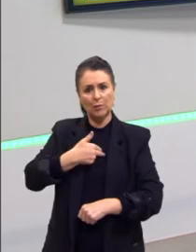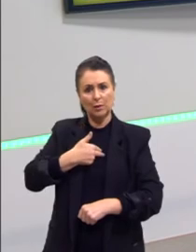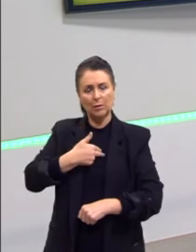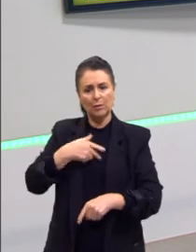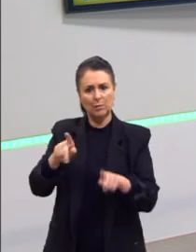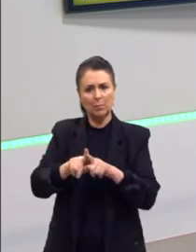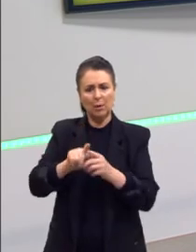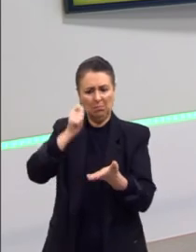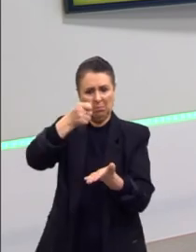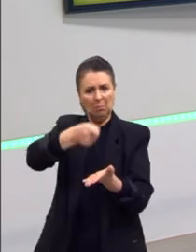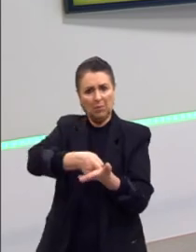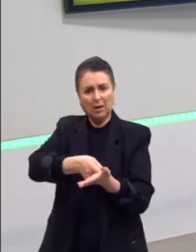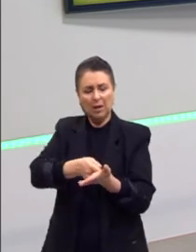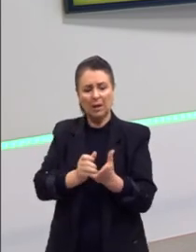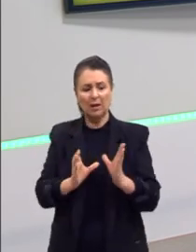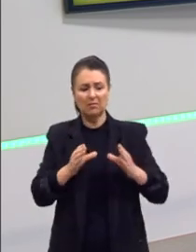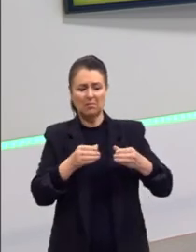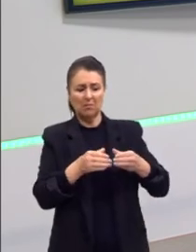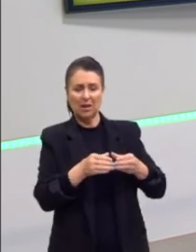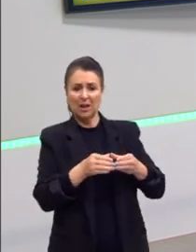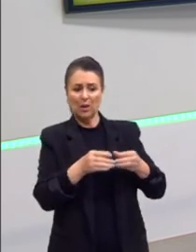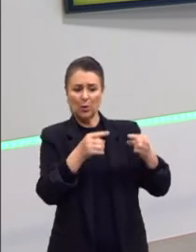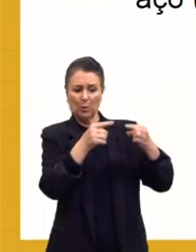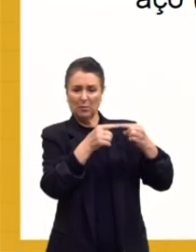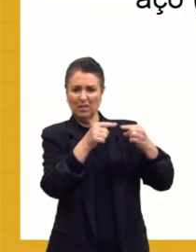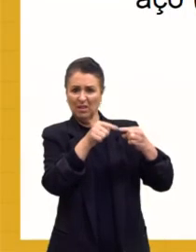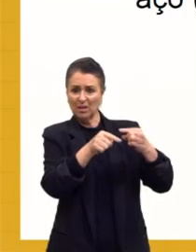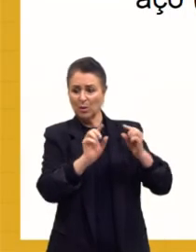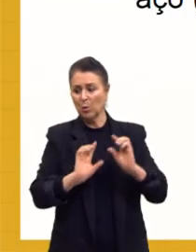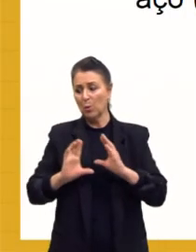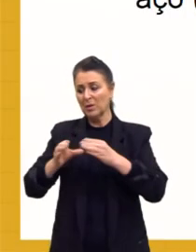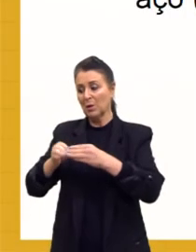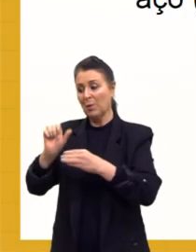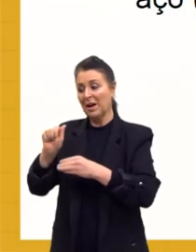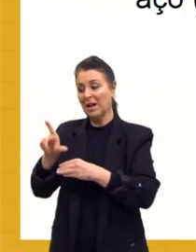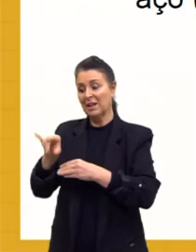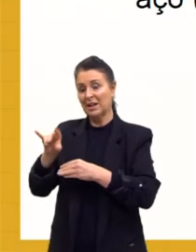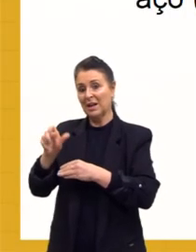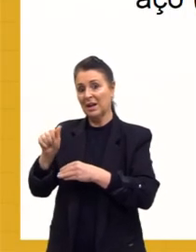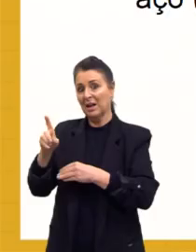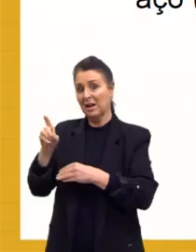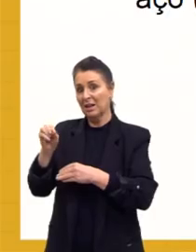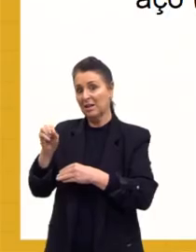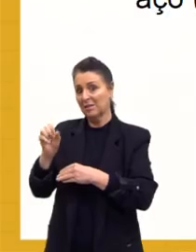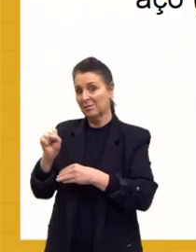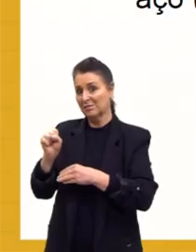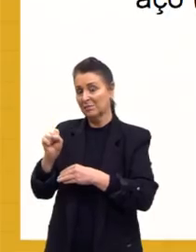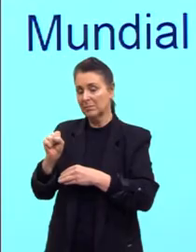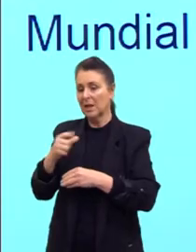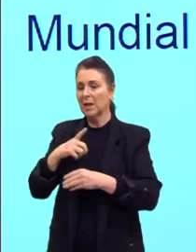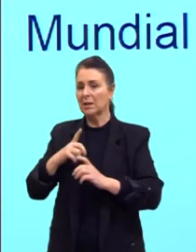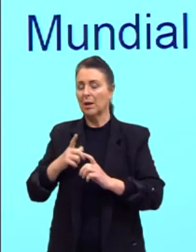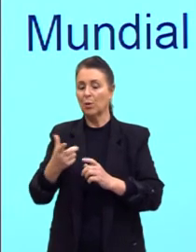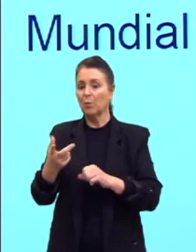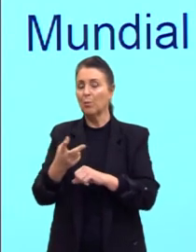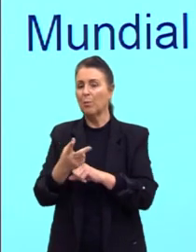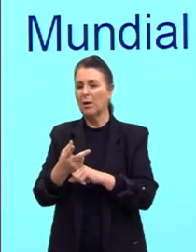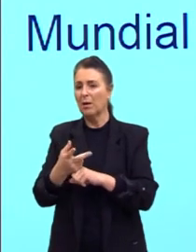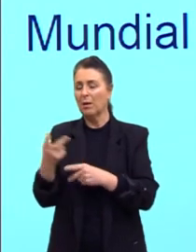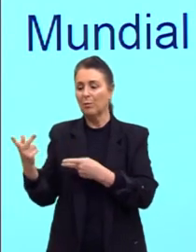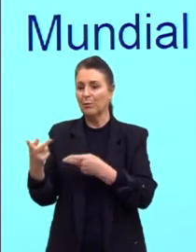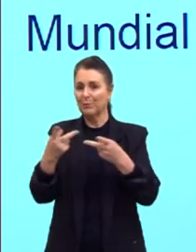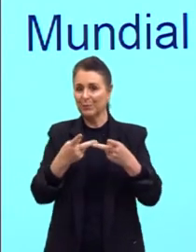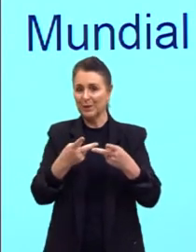Getúlio vai se aliar ao eixo, nazistas, ou aos aliados? Aqui a gente tem uma foto da visita do presidente